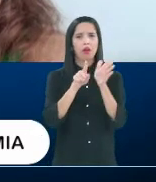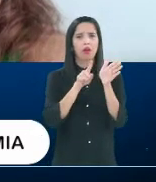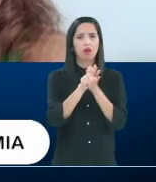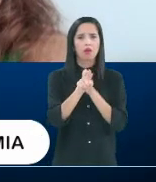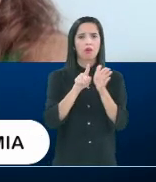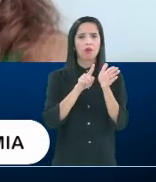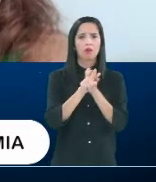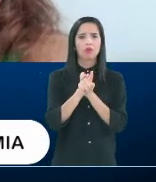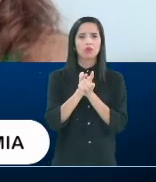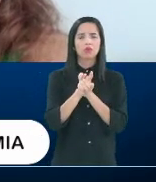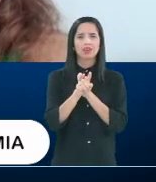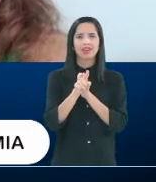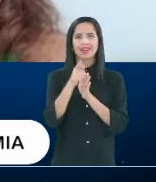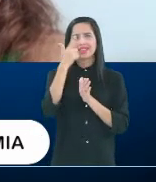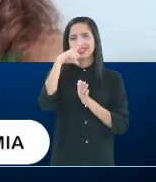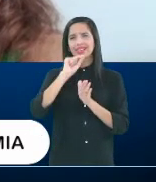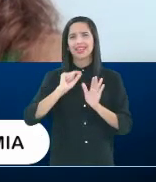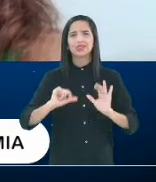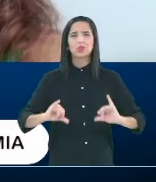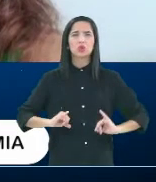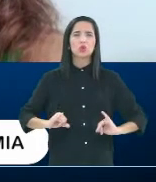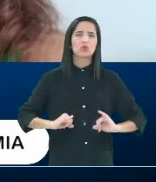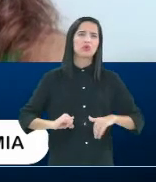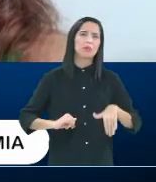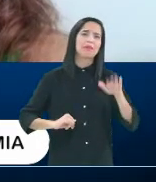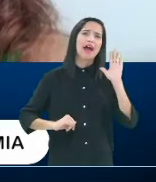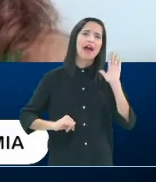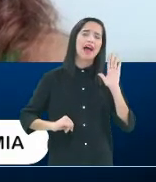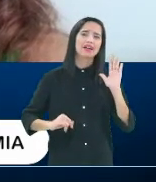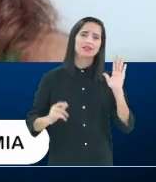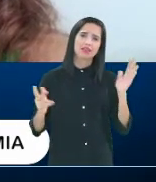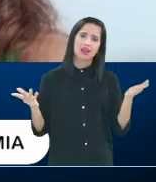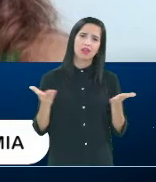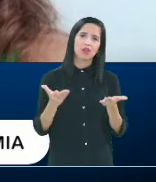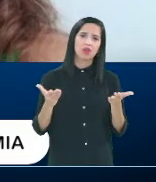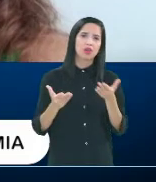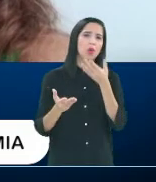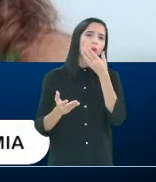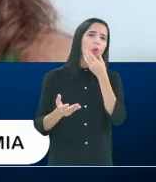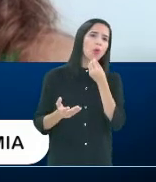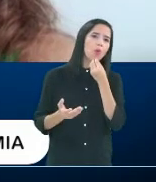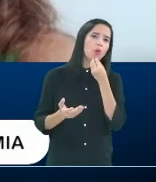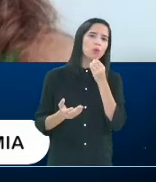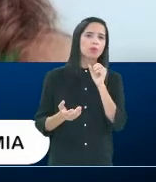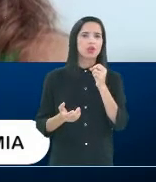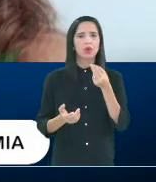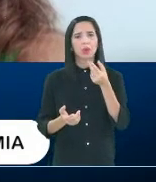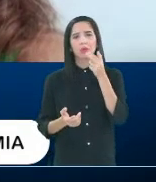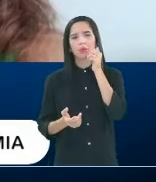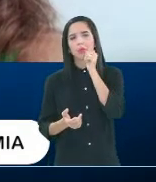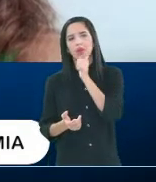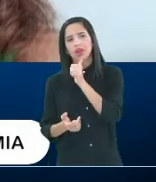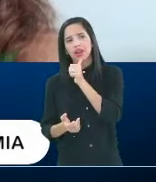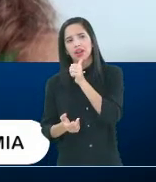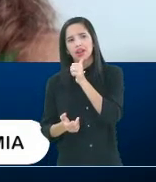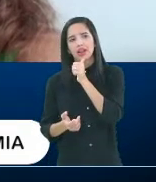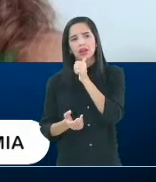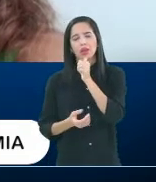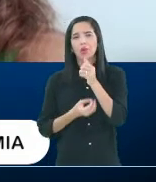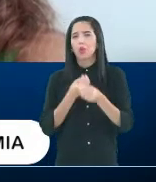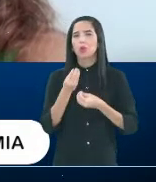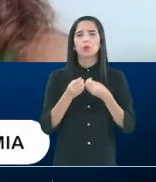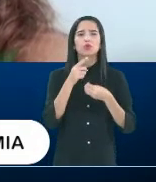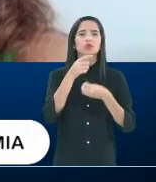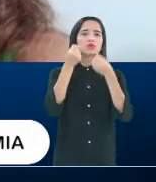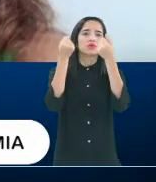quem sofre mais diante de uma situação dessa aí? O homem ou a mulher? Como é que a senhora poderia